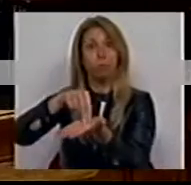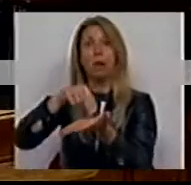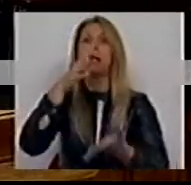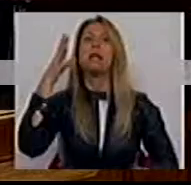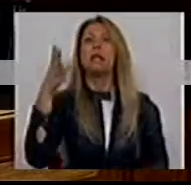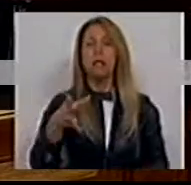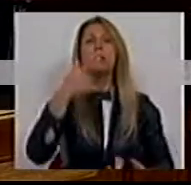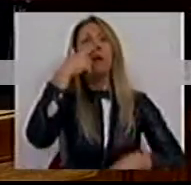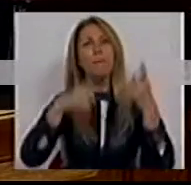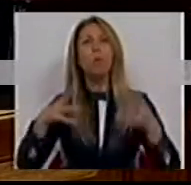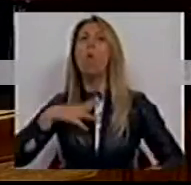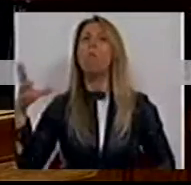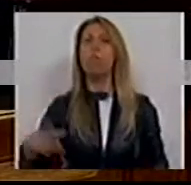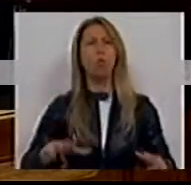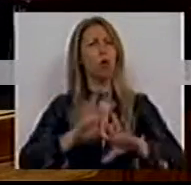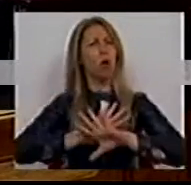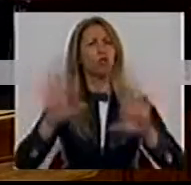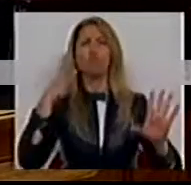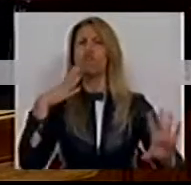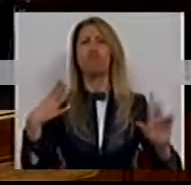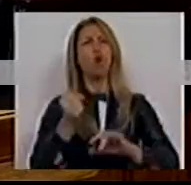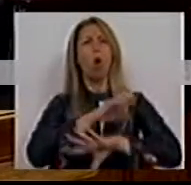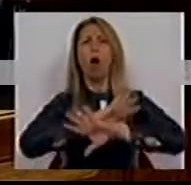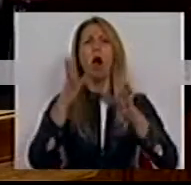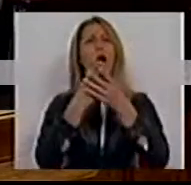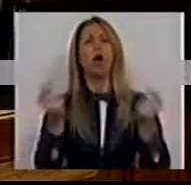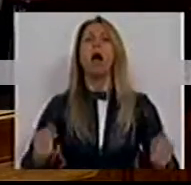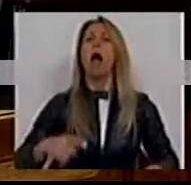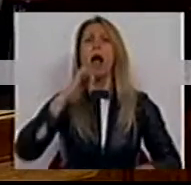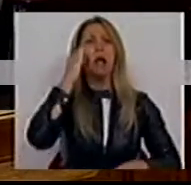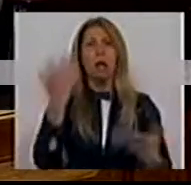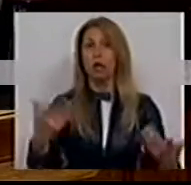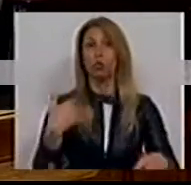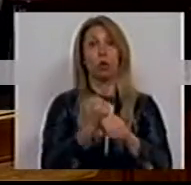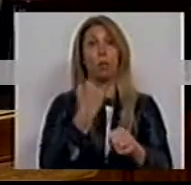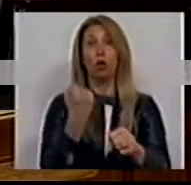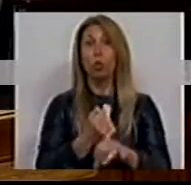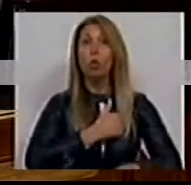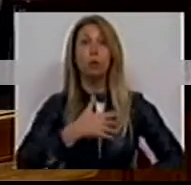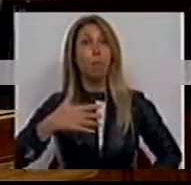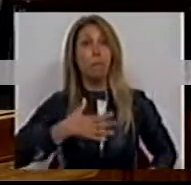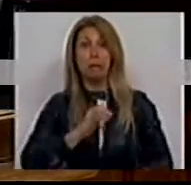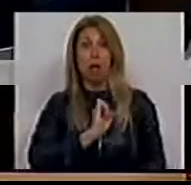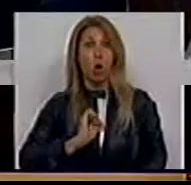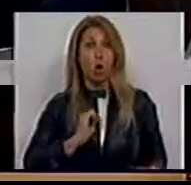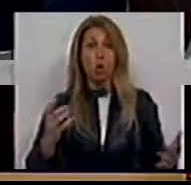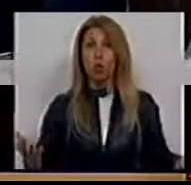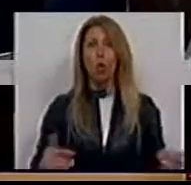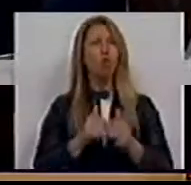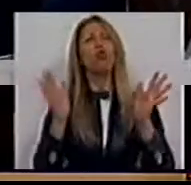venceram a crise e que venceram todos, os trabalhadores, os empresários, toda a gente venceu.